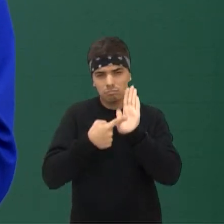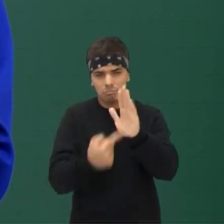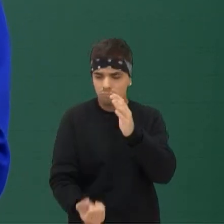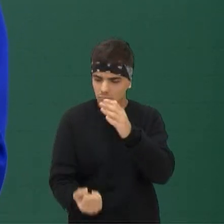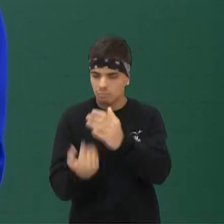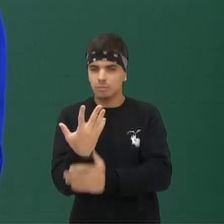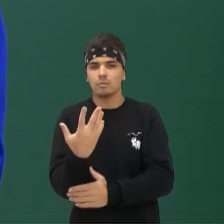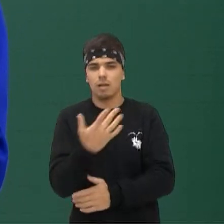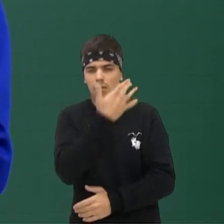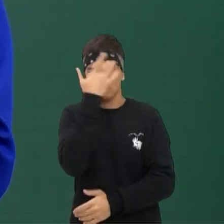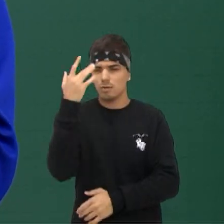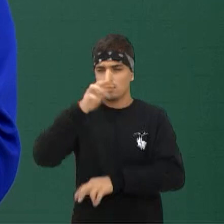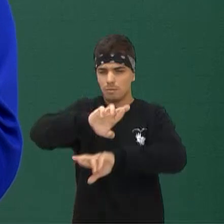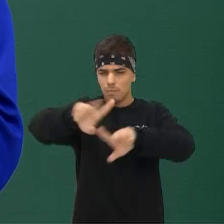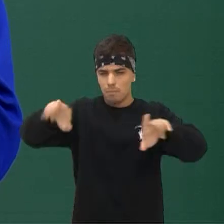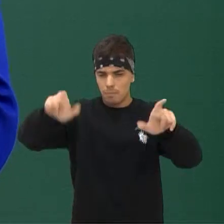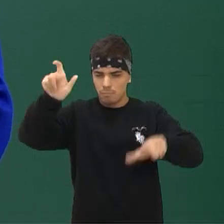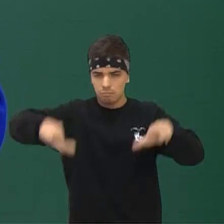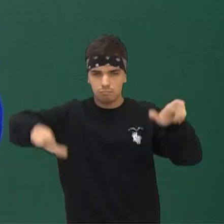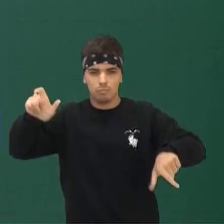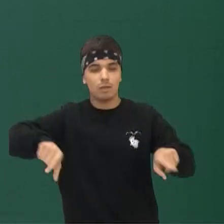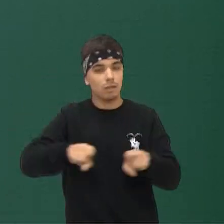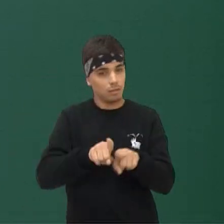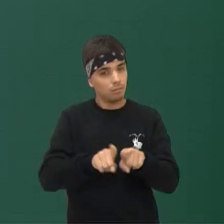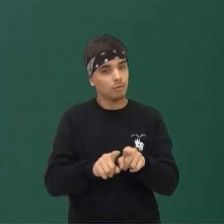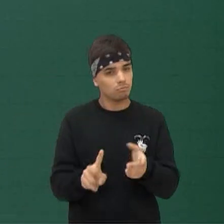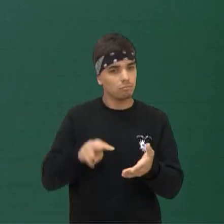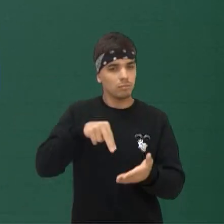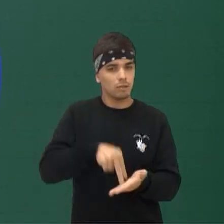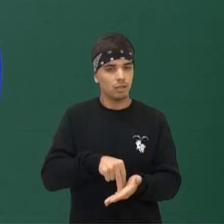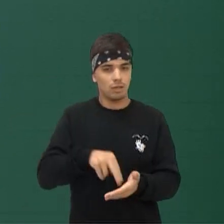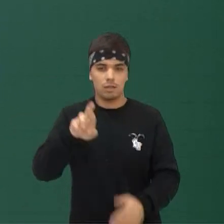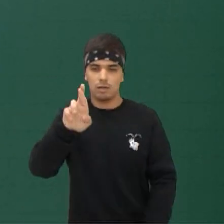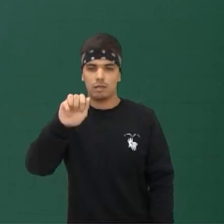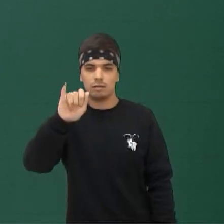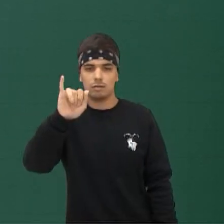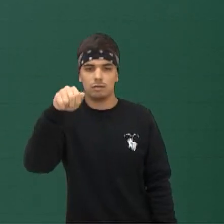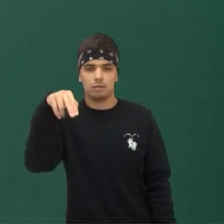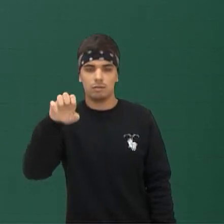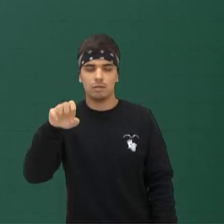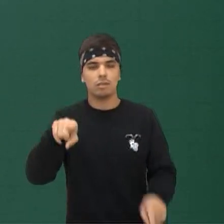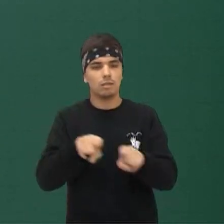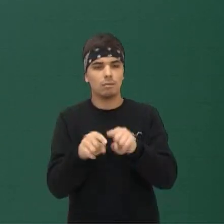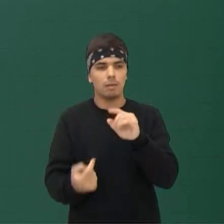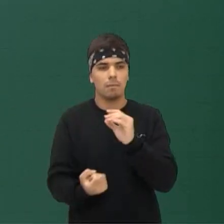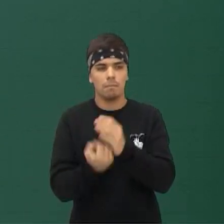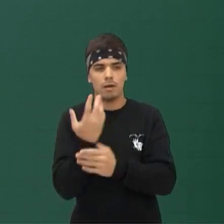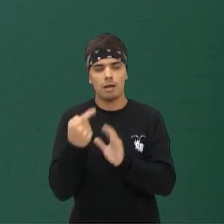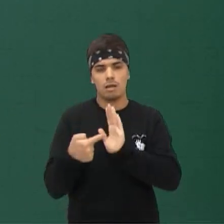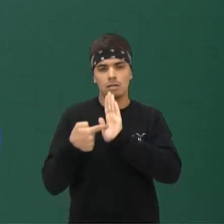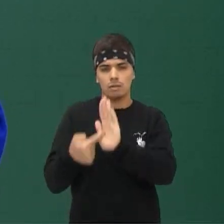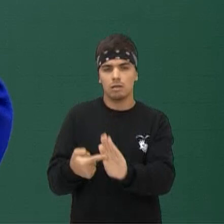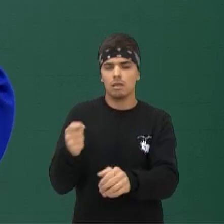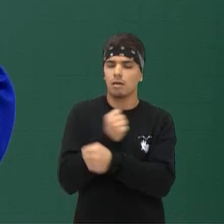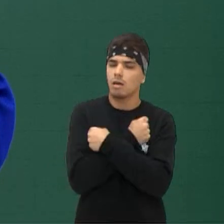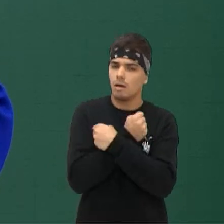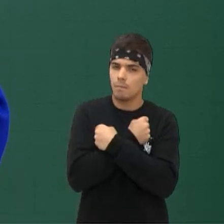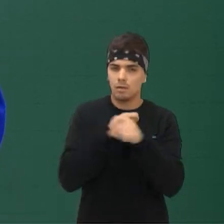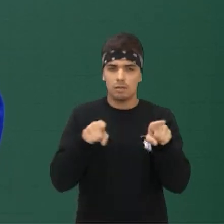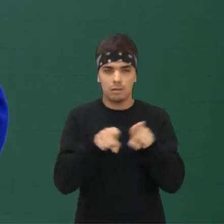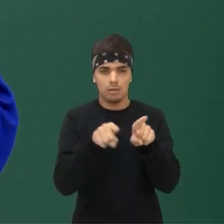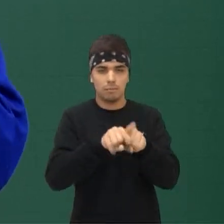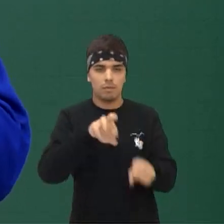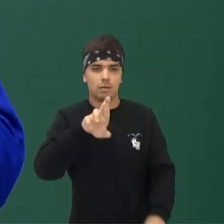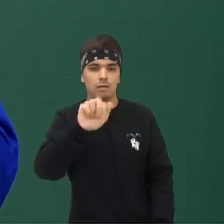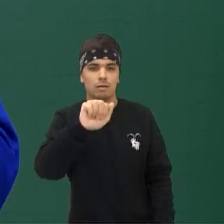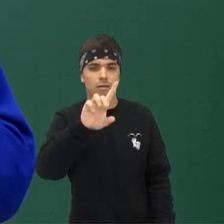diversas pessoas ali que estão aparecendo e atuantes aqui, né? A Rayane também está aparecendo aqui Um grande abraço Radassa também está